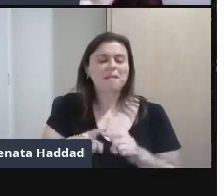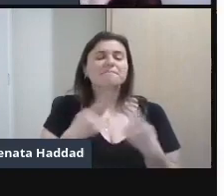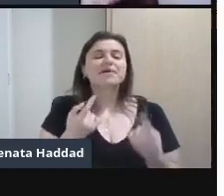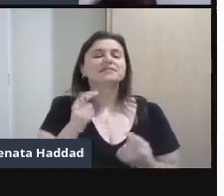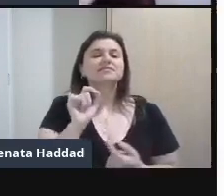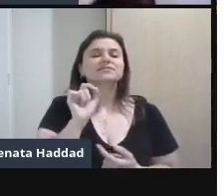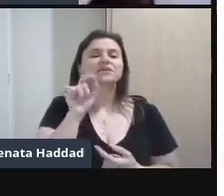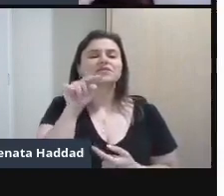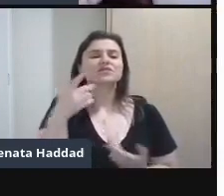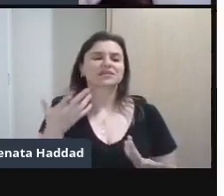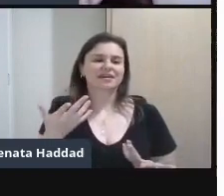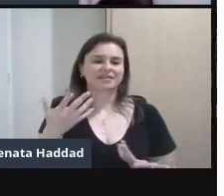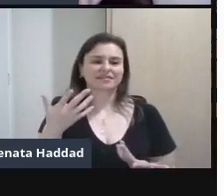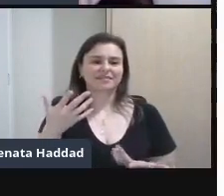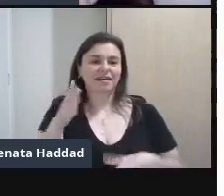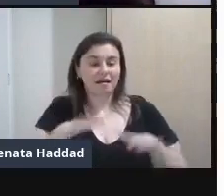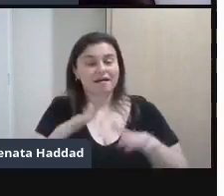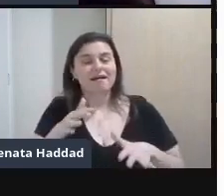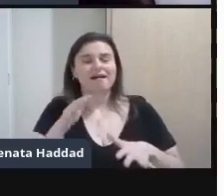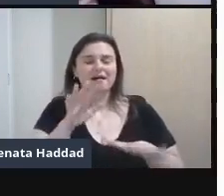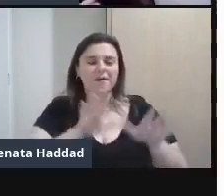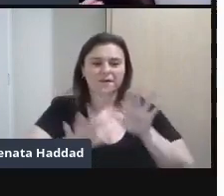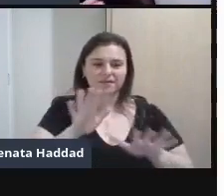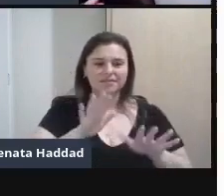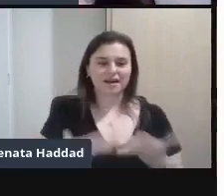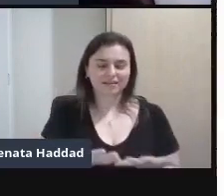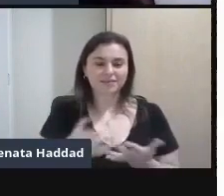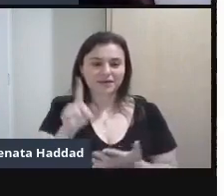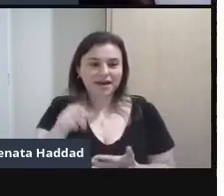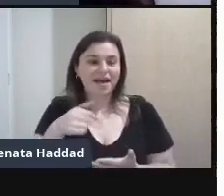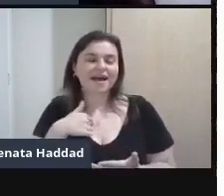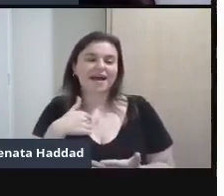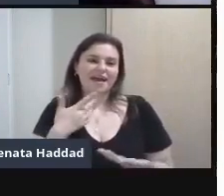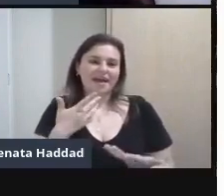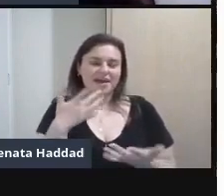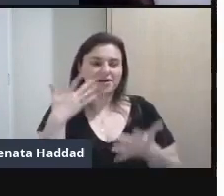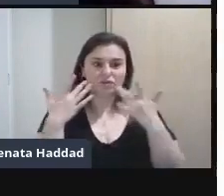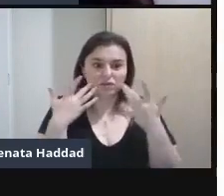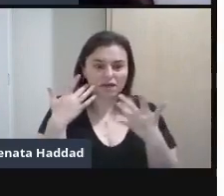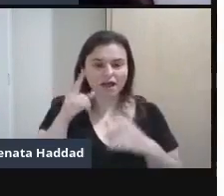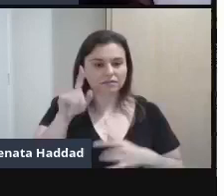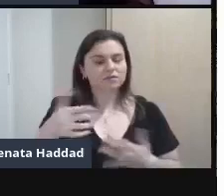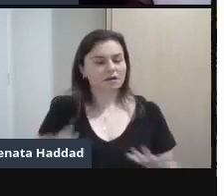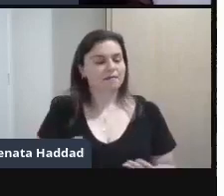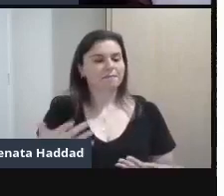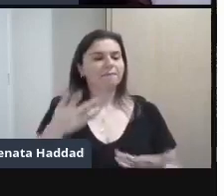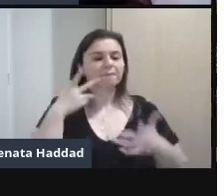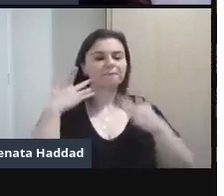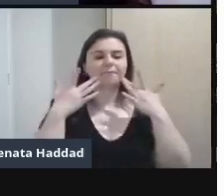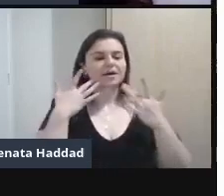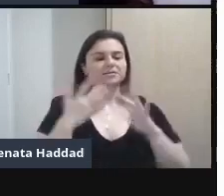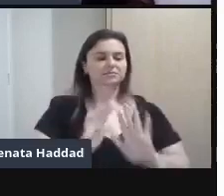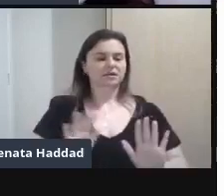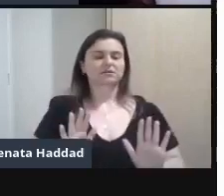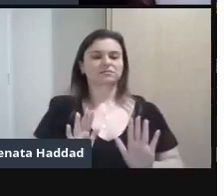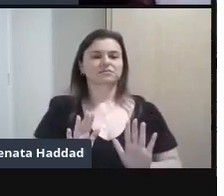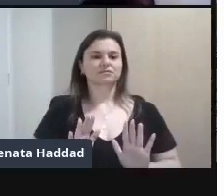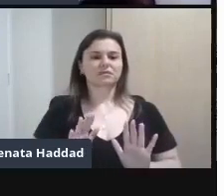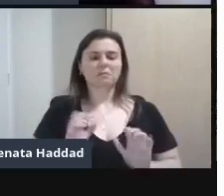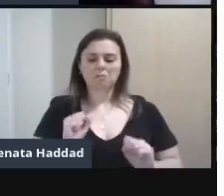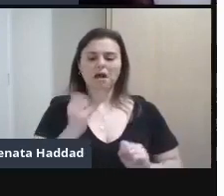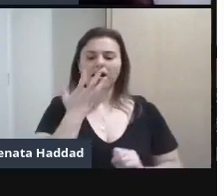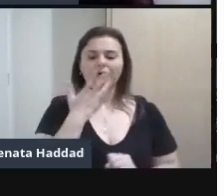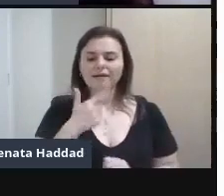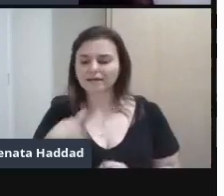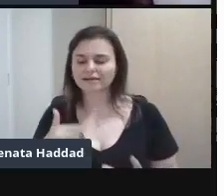você vai diminuir Tome cuidado com isso Então é a peça de teatro Pode ser pra criança de dois anos É a peça de teatro Vou contar uma